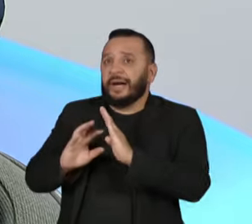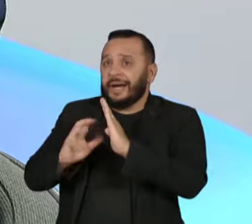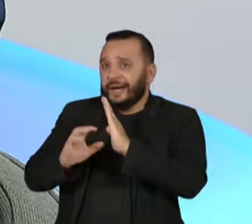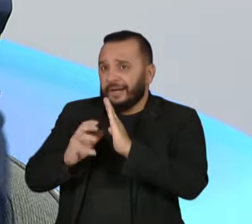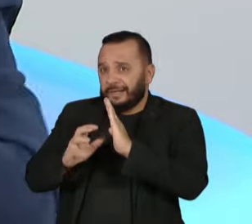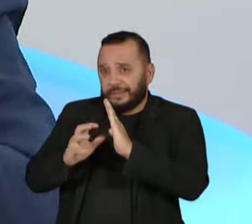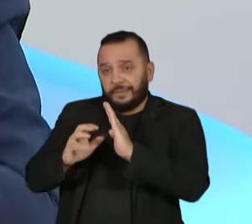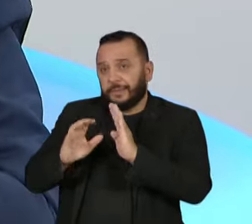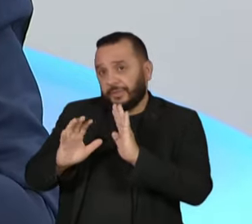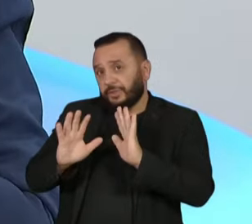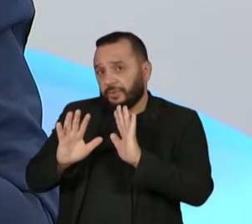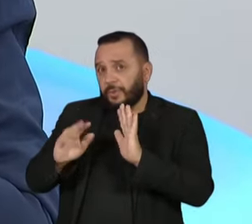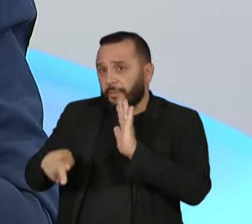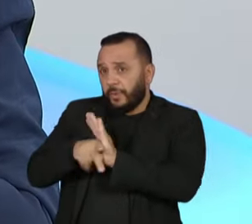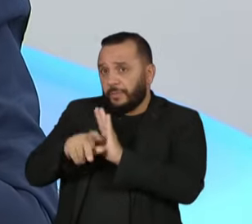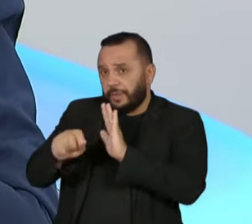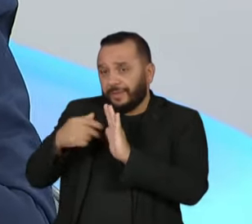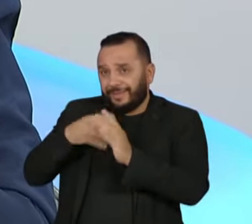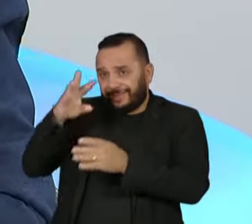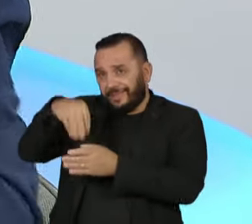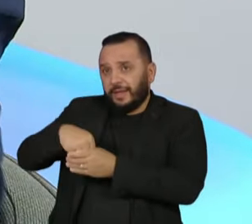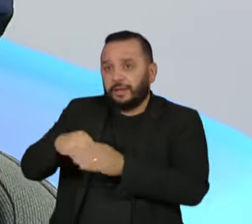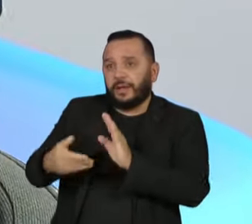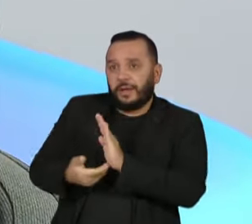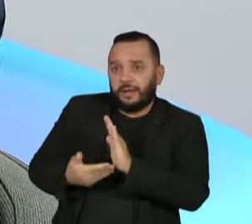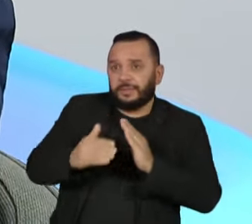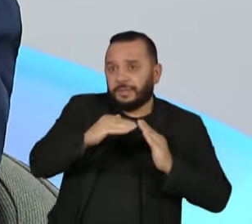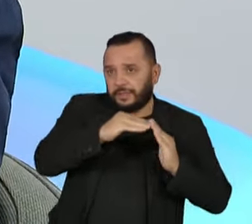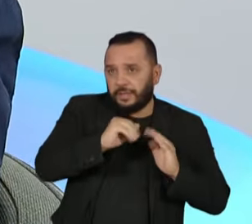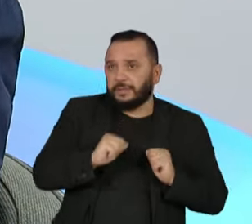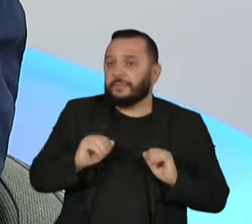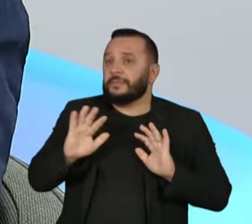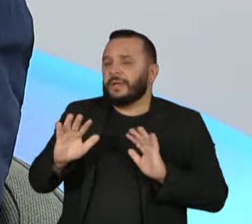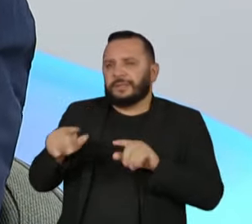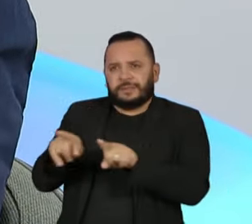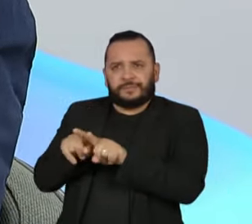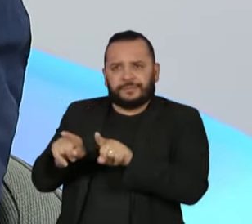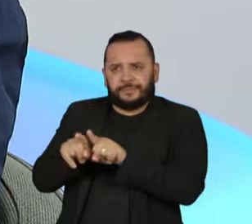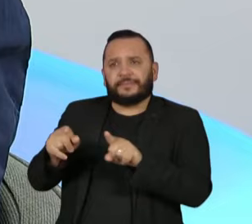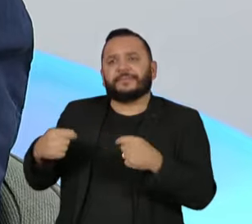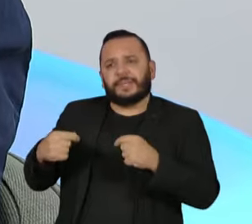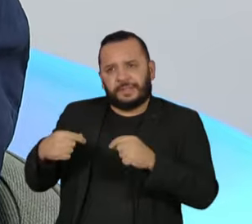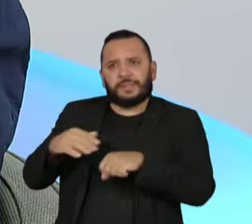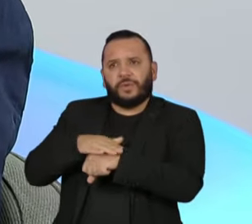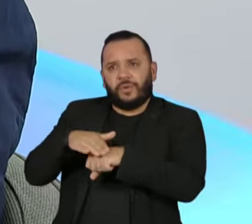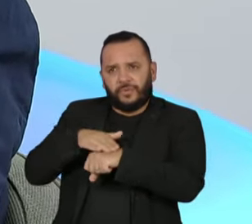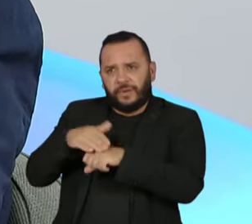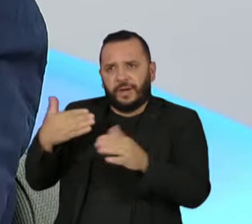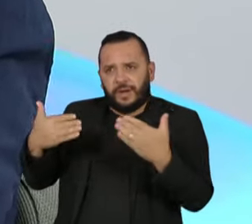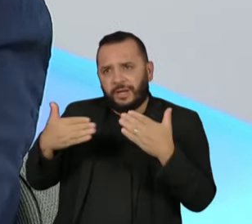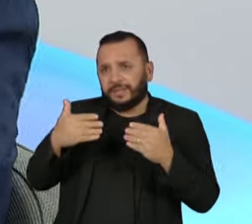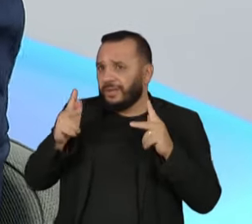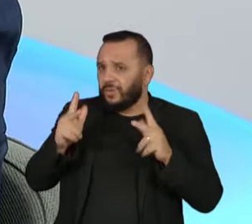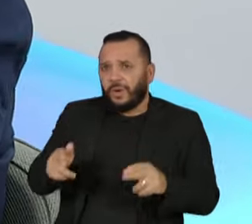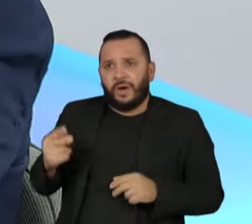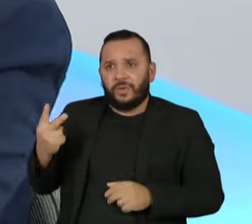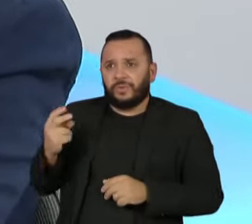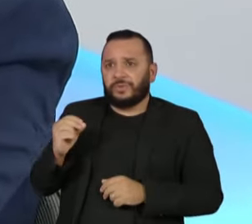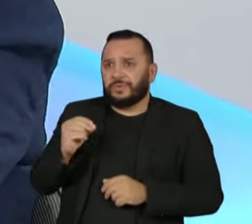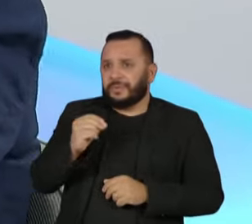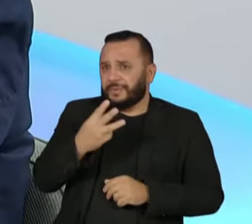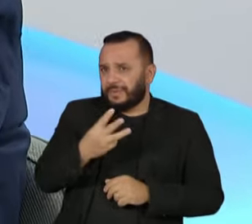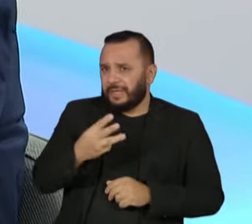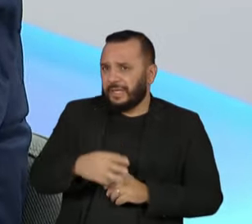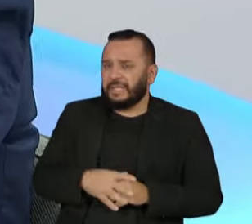como no Senado. vai exigir diálogo? Sim, mas foi assim também lá atrás, em 2003, está certo? Muitos